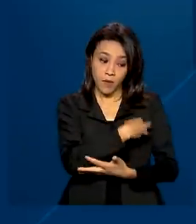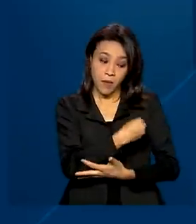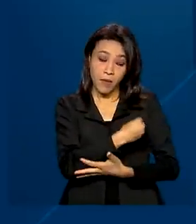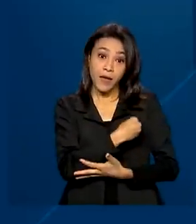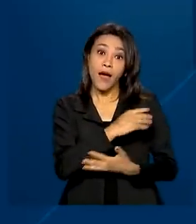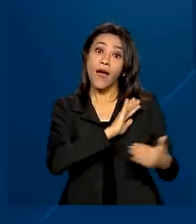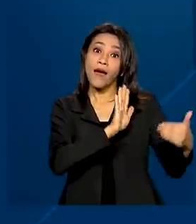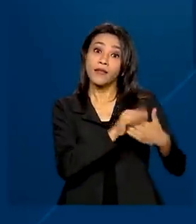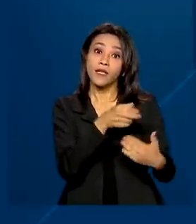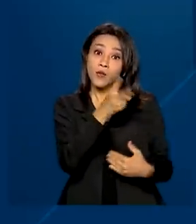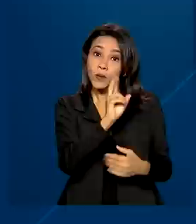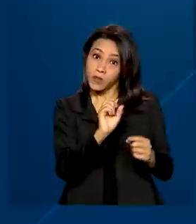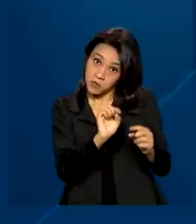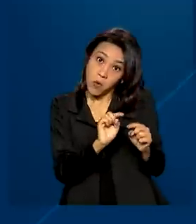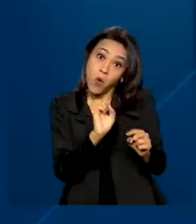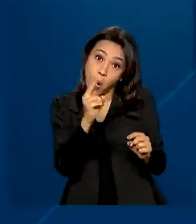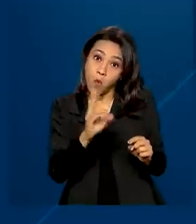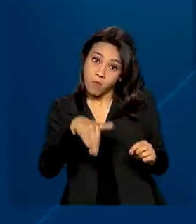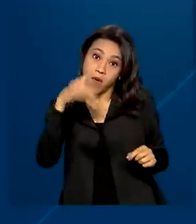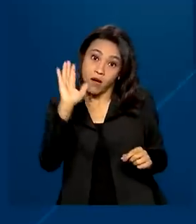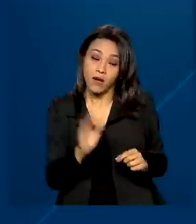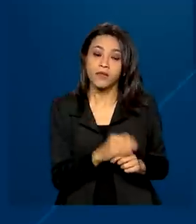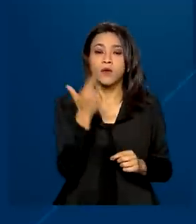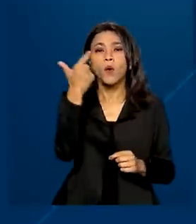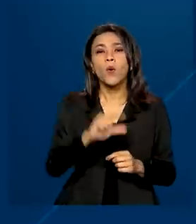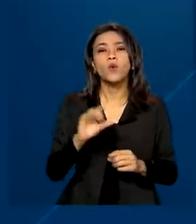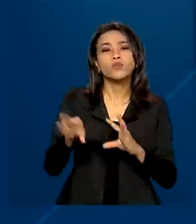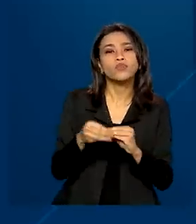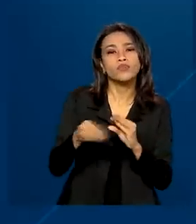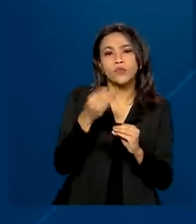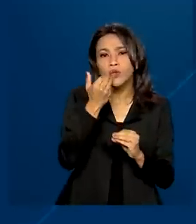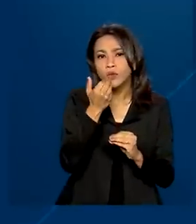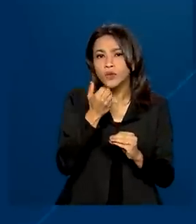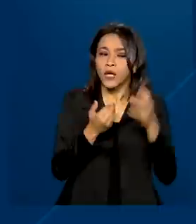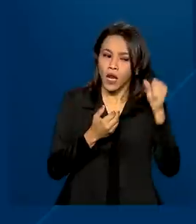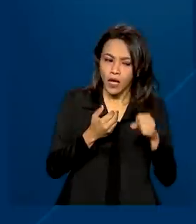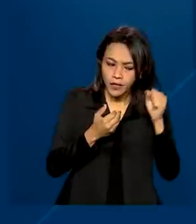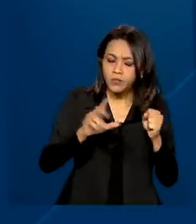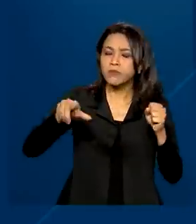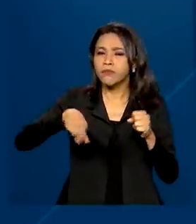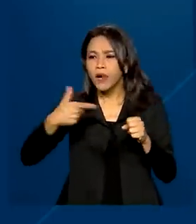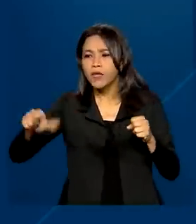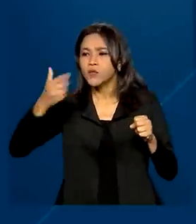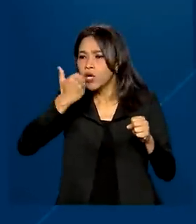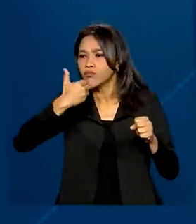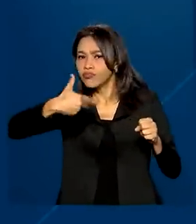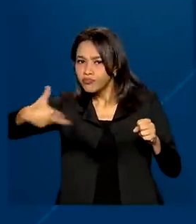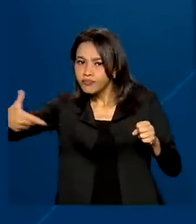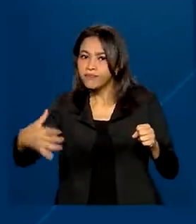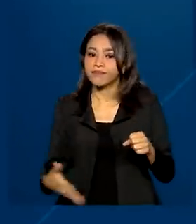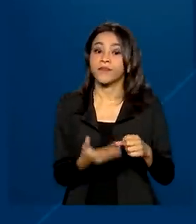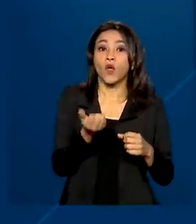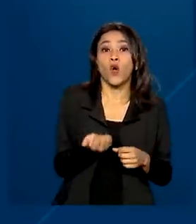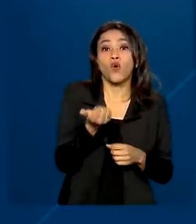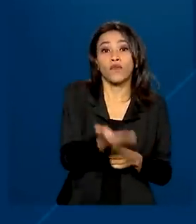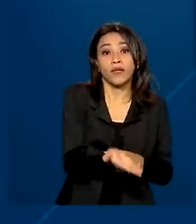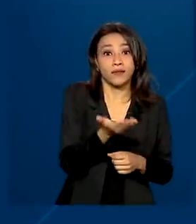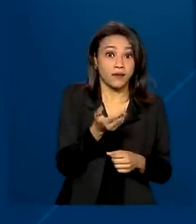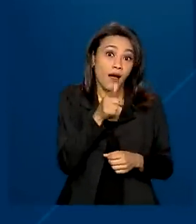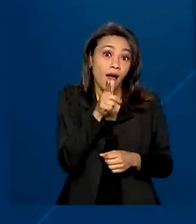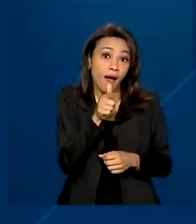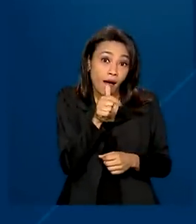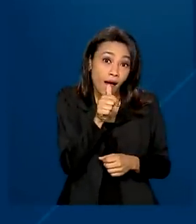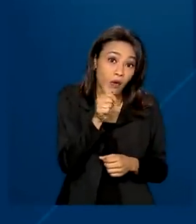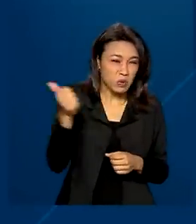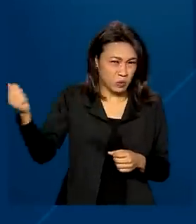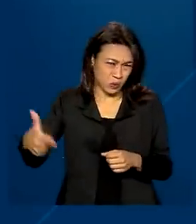os dois anos ou mais, introduza outros alimentos, além do leite materno após os seis meses, ofereça água em vez de sucos